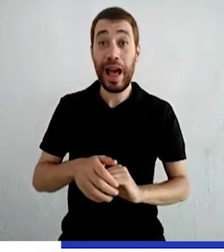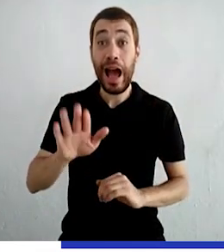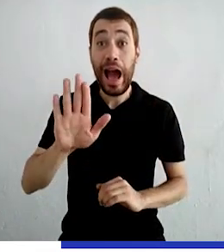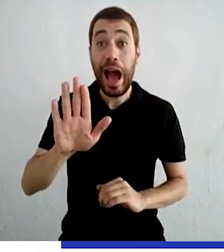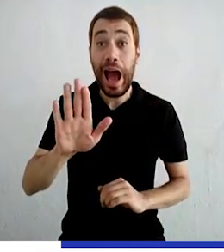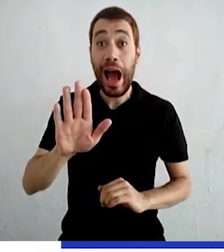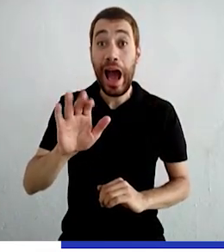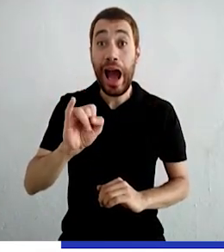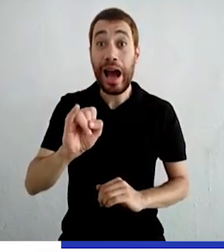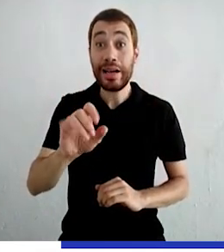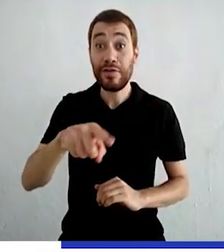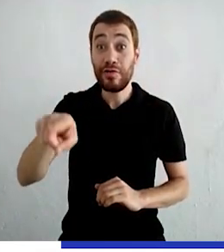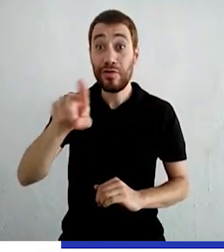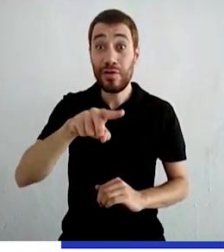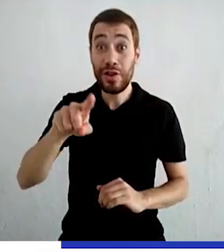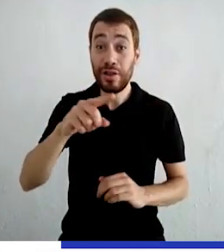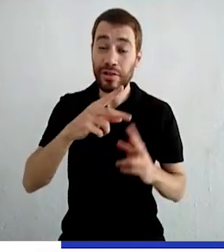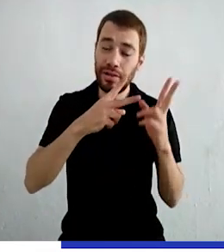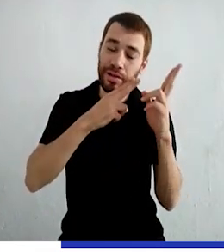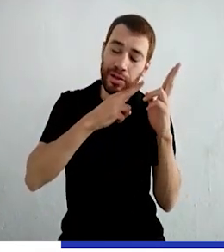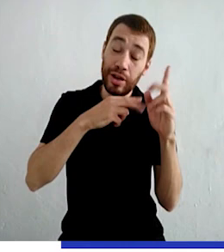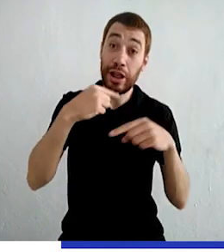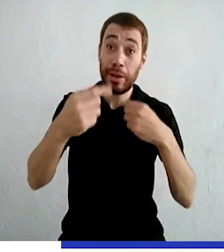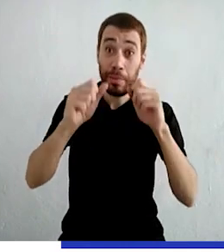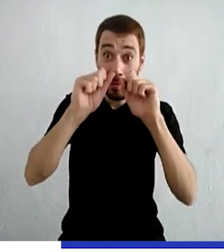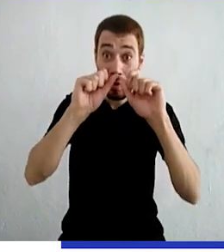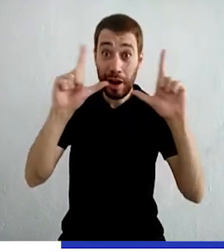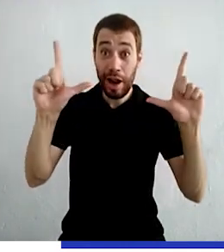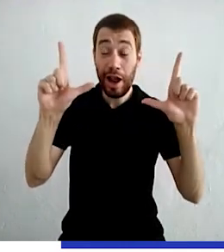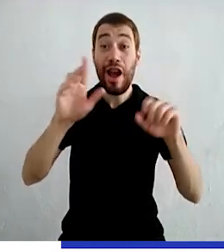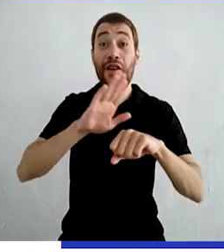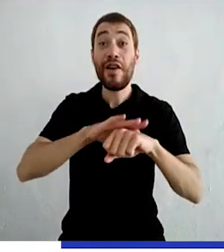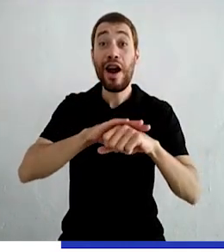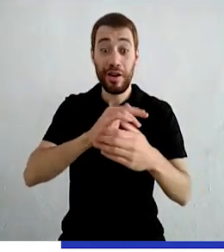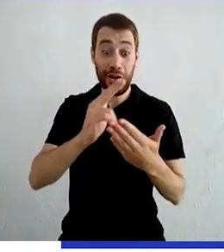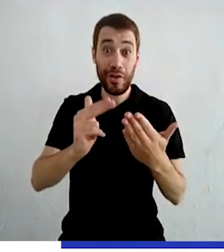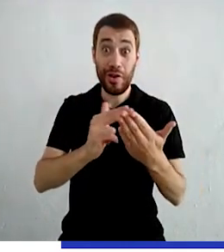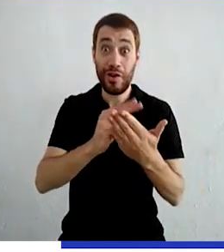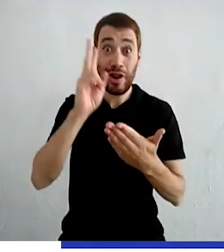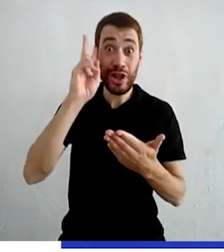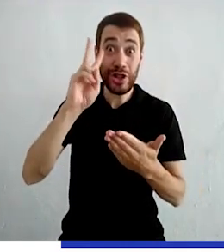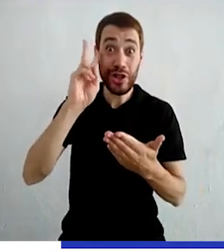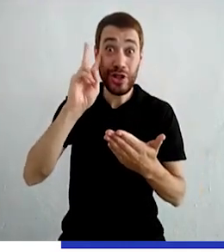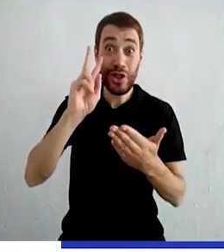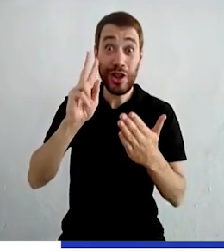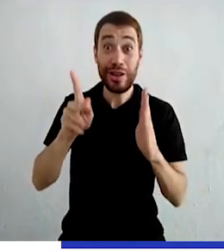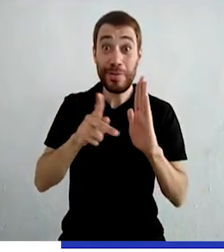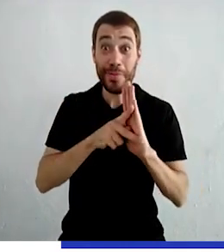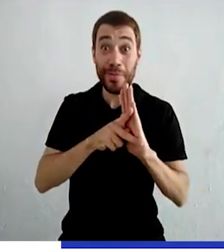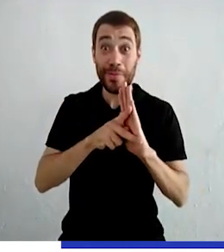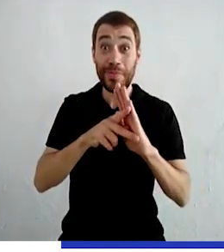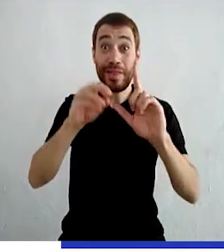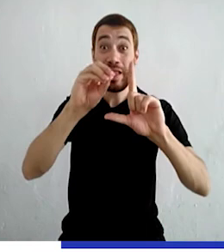Ah, se vocês dormirem, acordarem e fizerem um desenho dessa história,